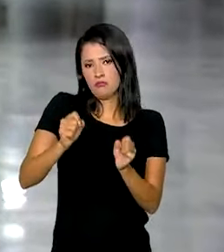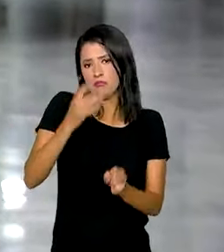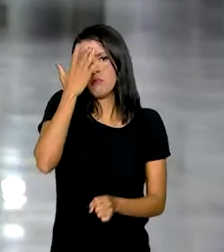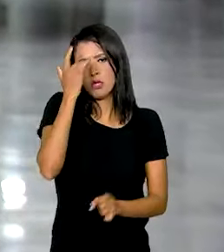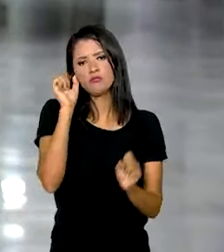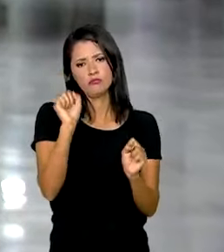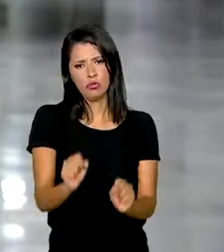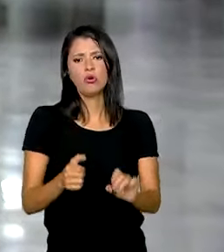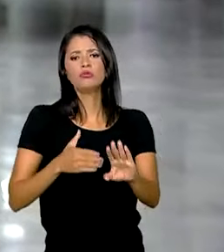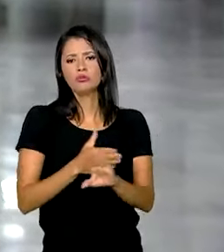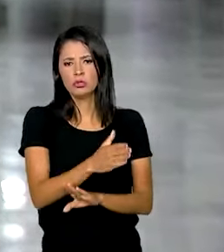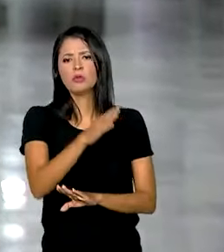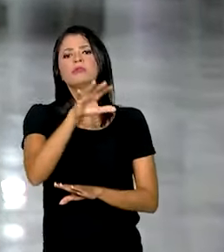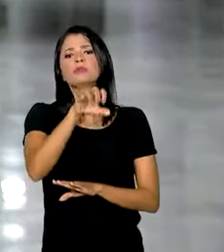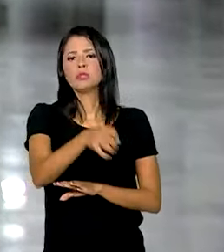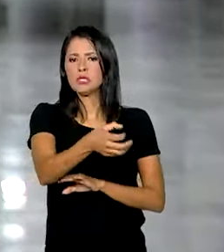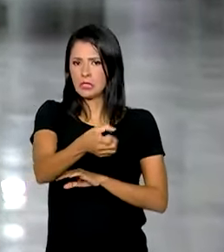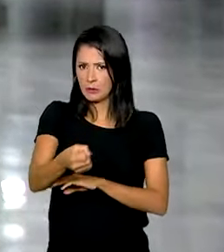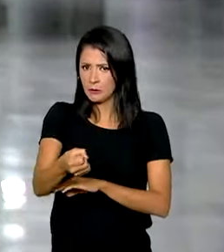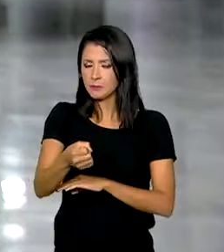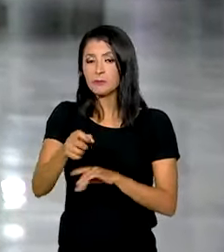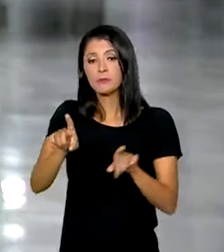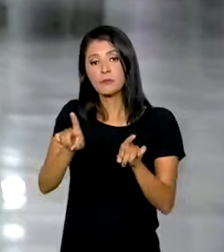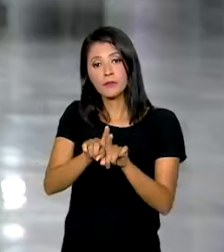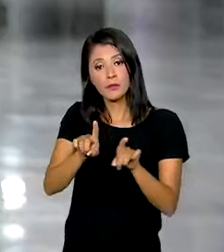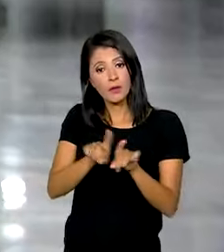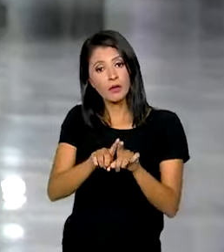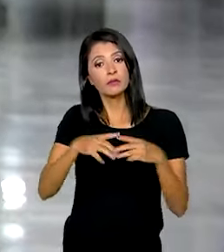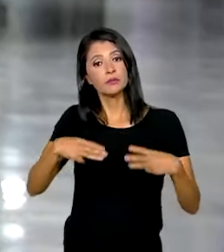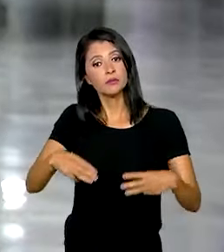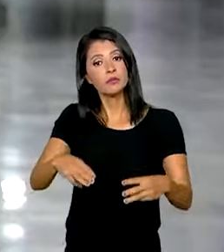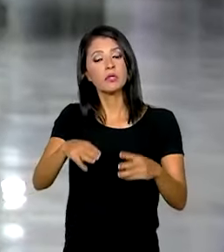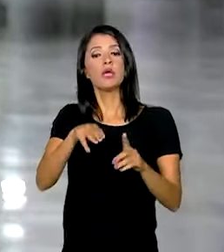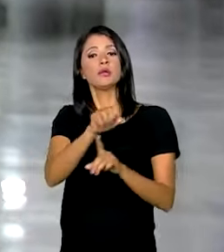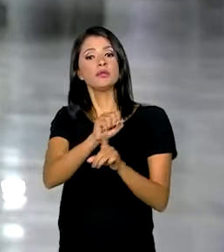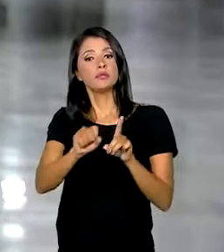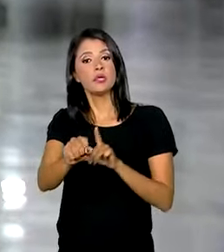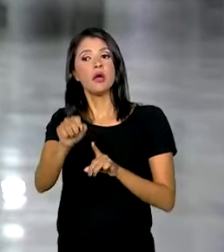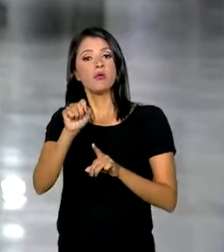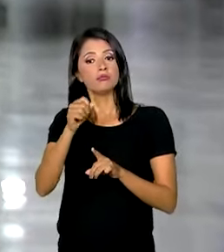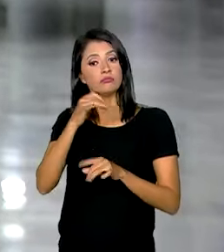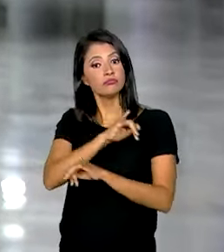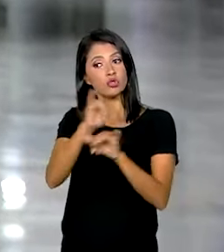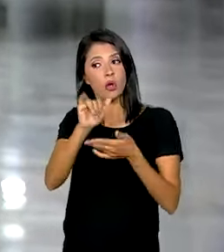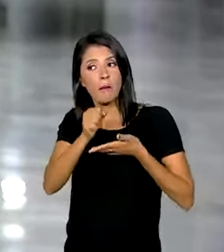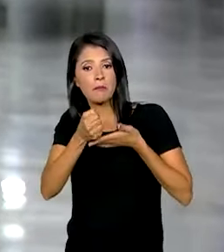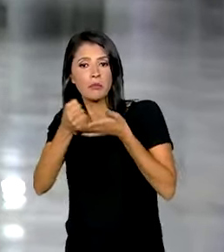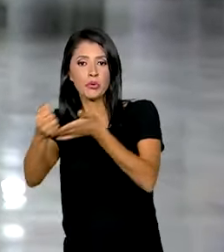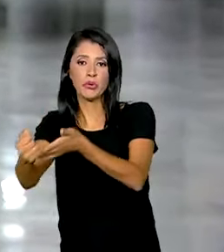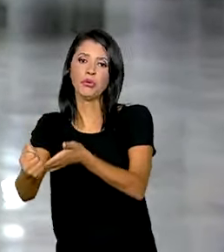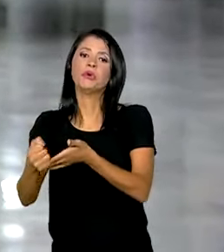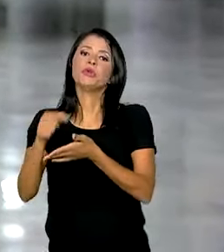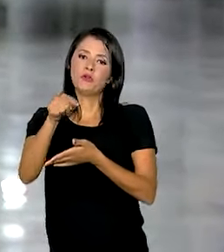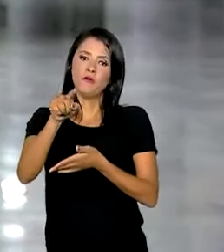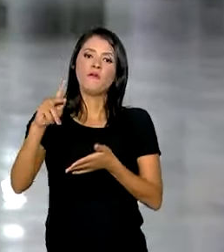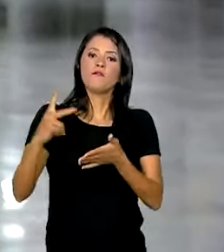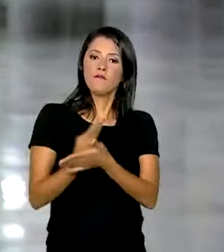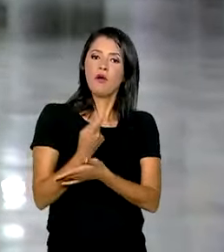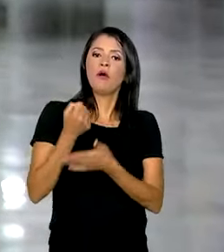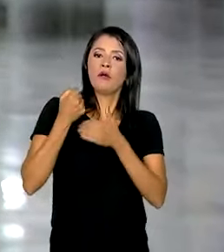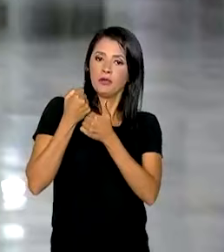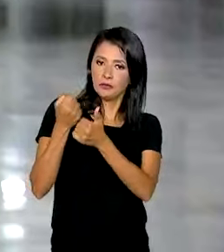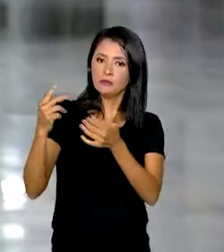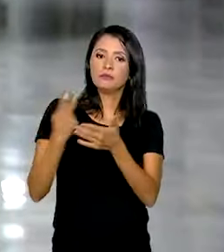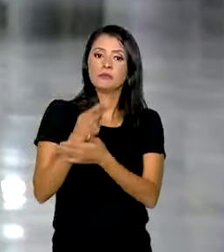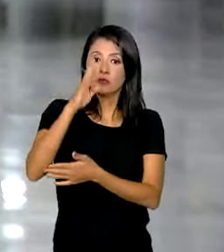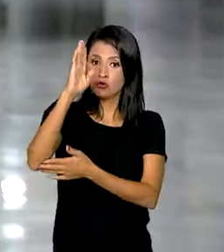Ministério do Desenvolvimento Social anunciou um apoio para os municípios atingidos pela chuva. Esse apoio vai chegar direto para